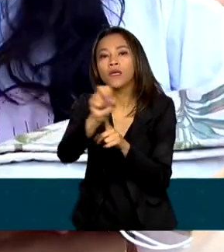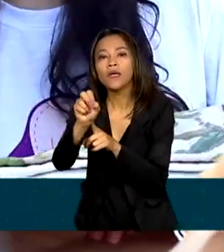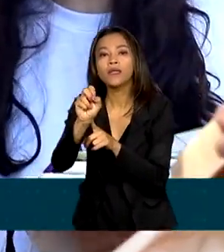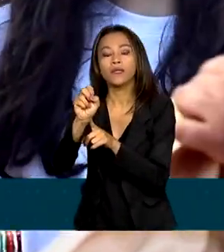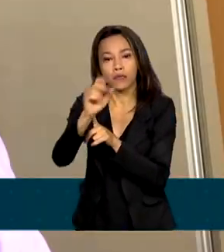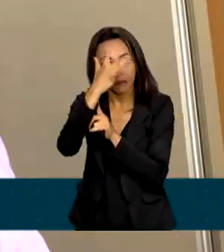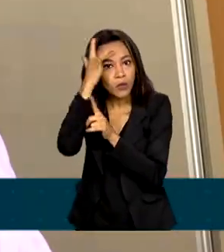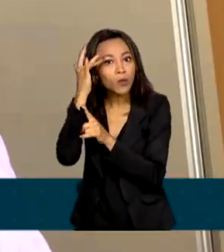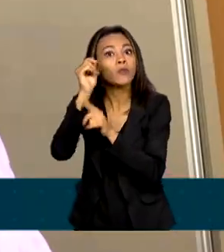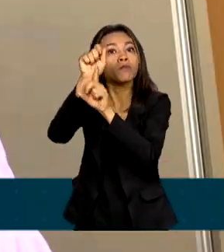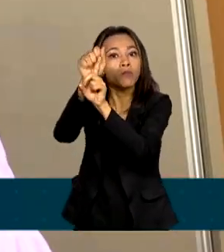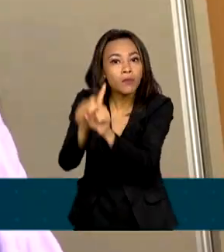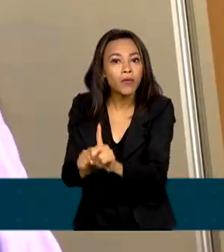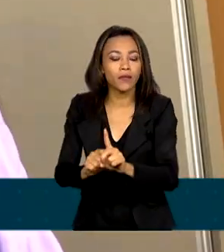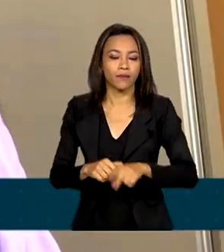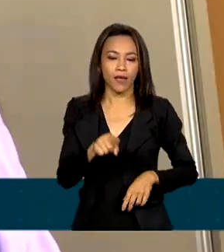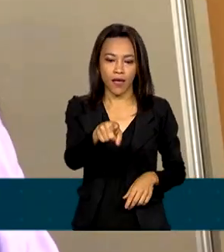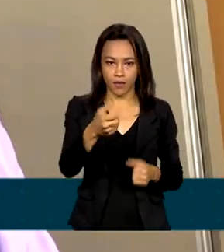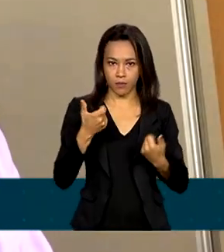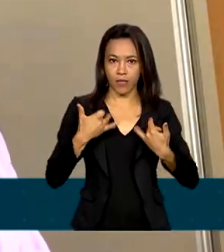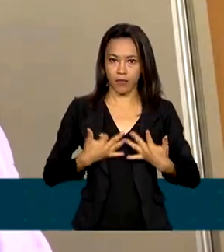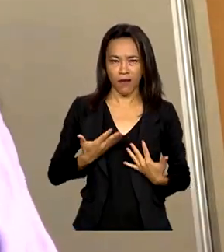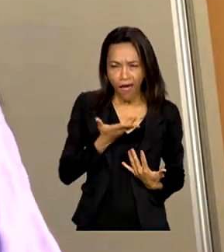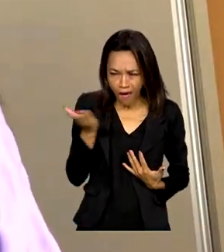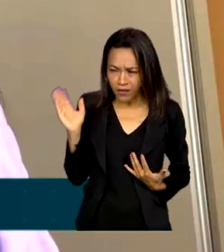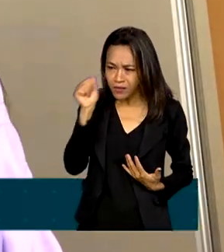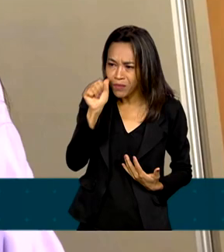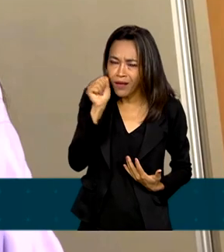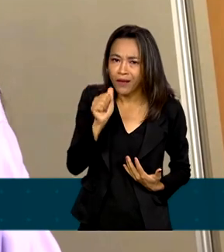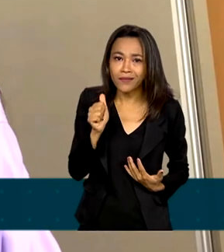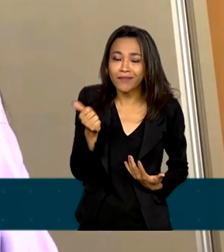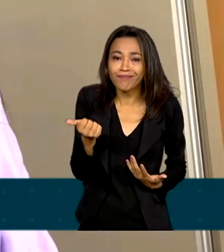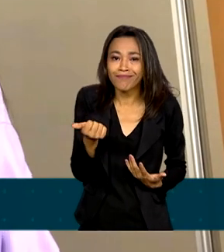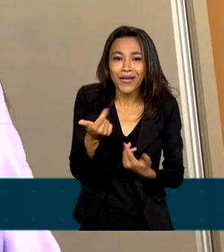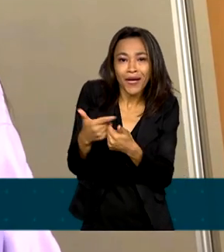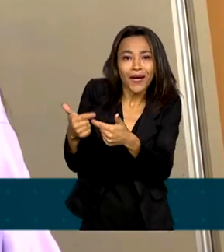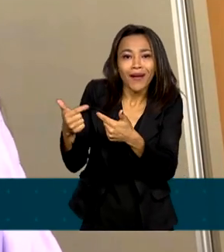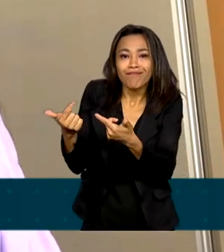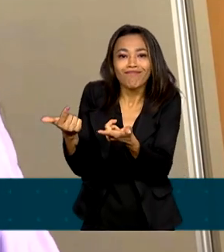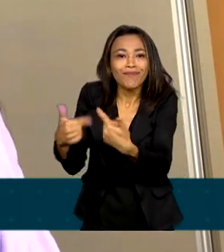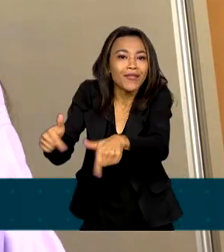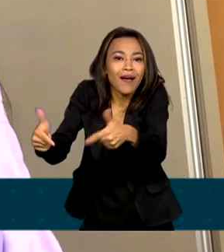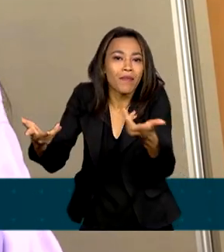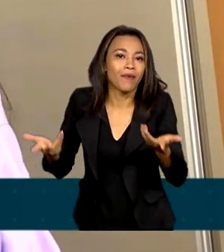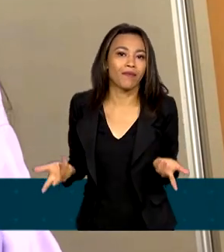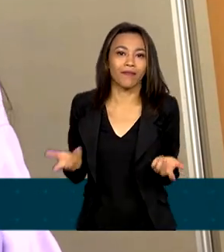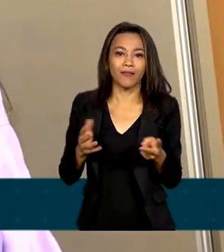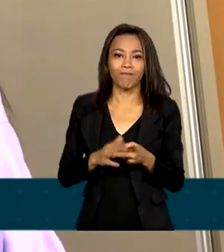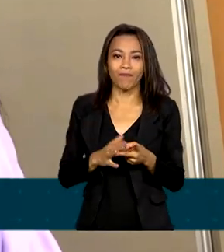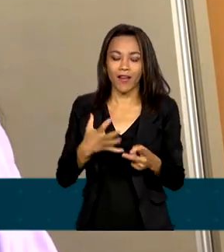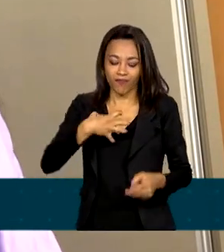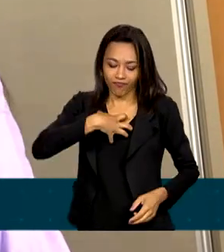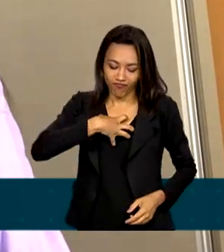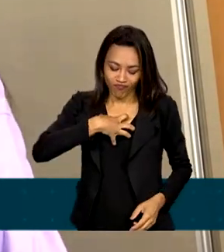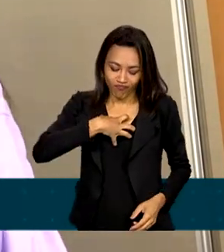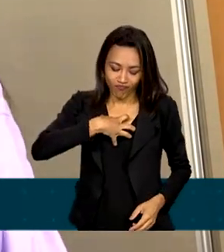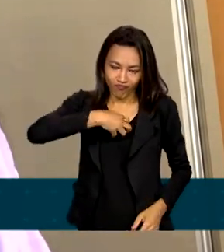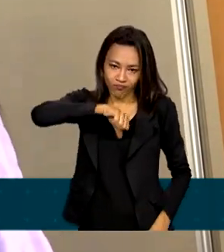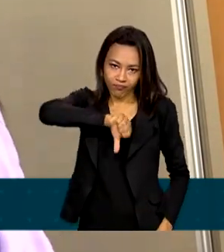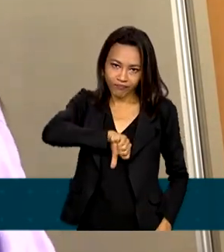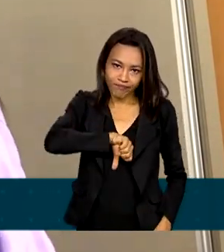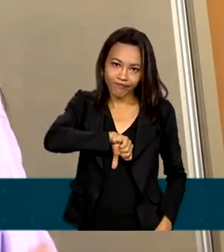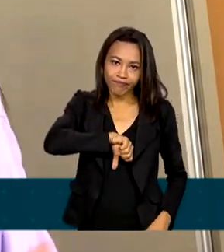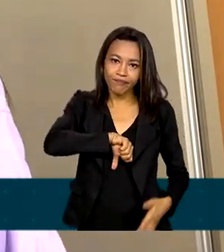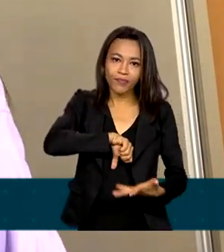por mês. Essas mulheres, elas deixam de trabalhar, elas deixam de ter autoestima, porque elas não têm